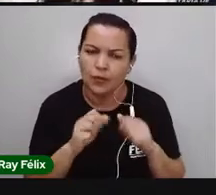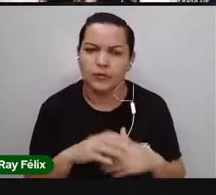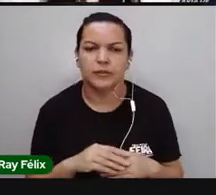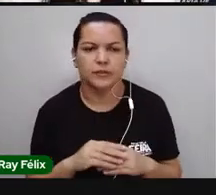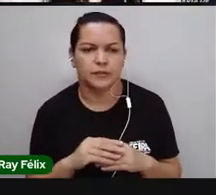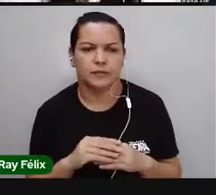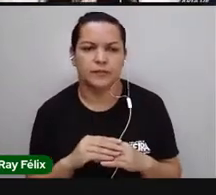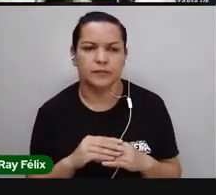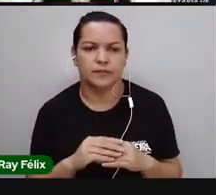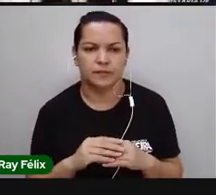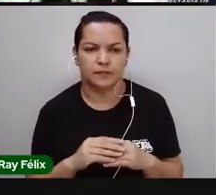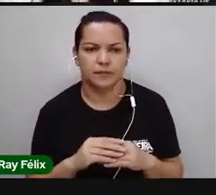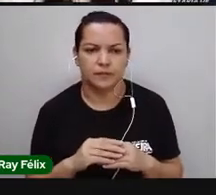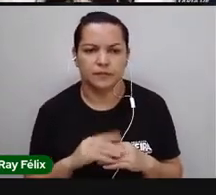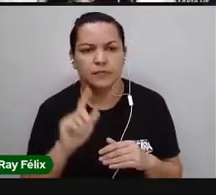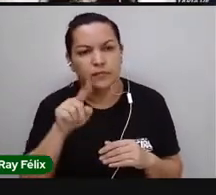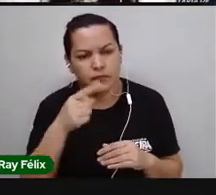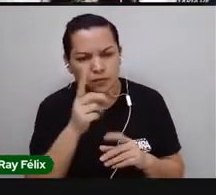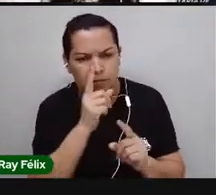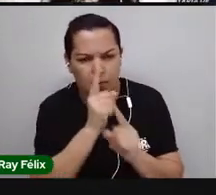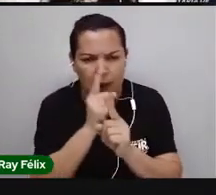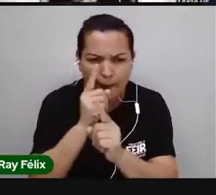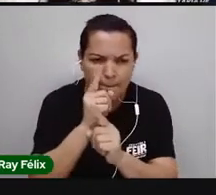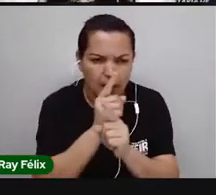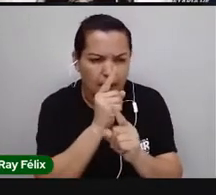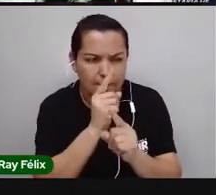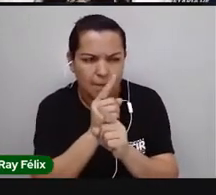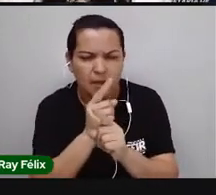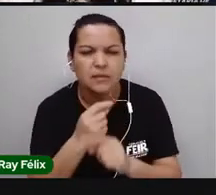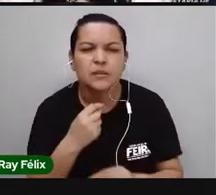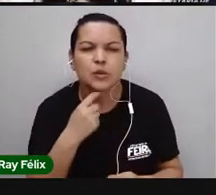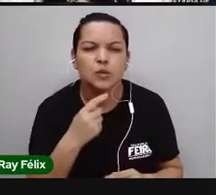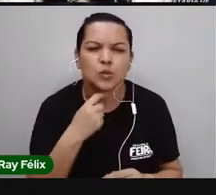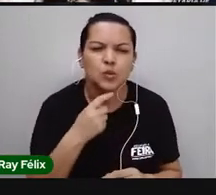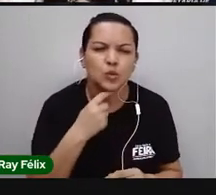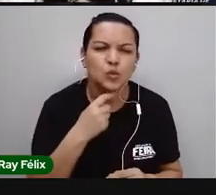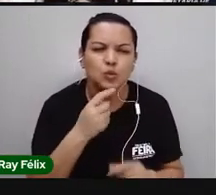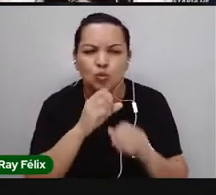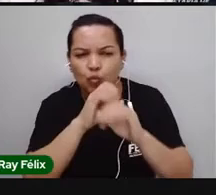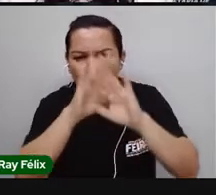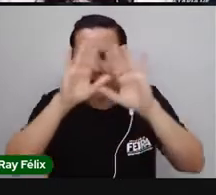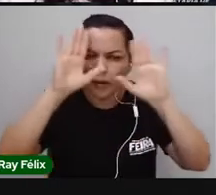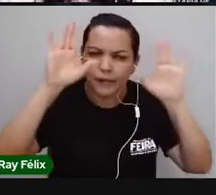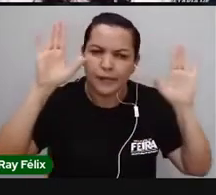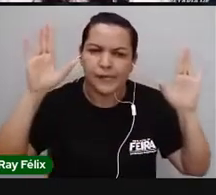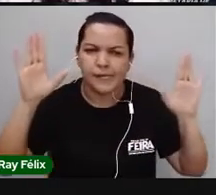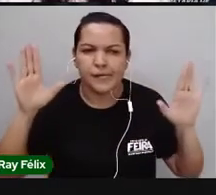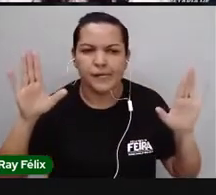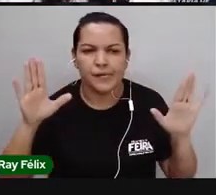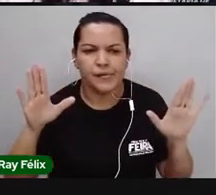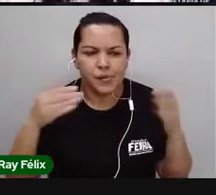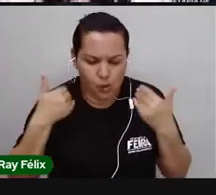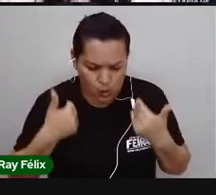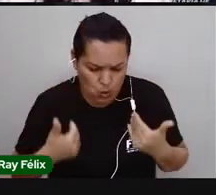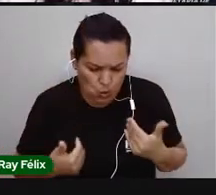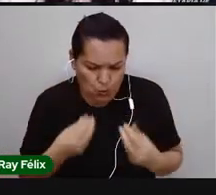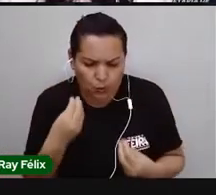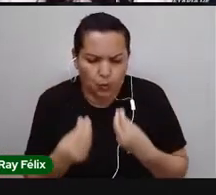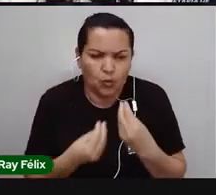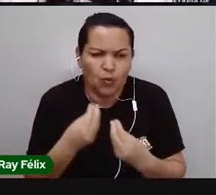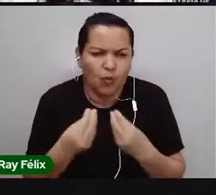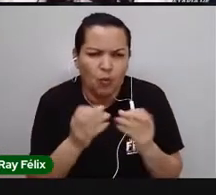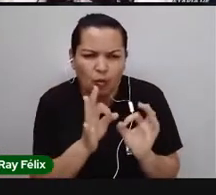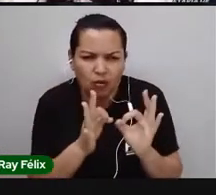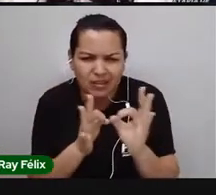descubram um pouco mais, tirem as suas dúvidas, vejam como é que o nosso corpo funciona, como é que ele é